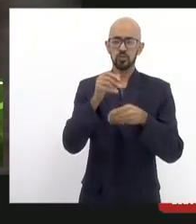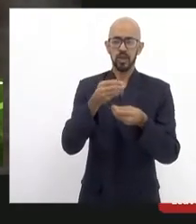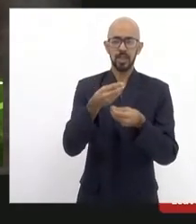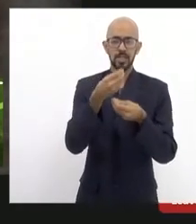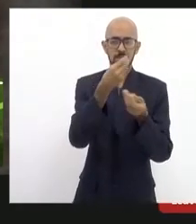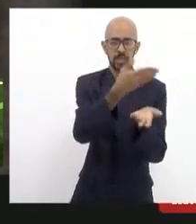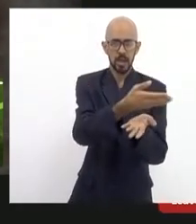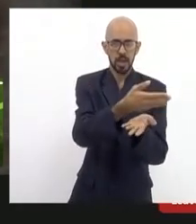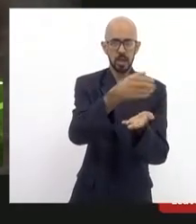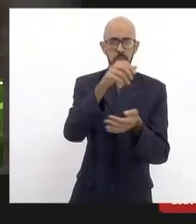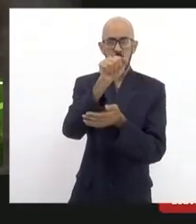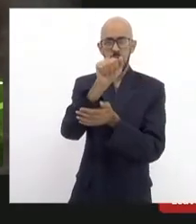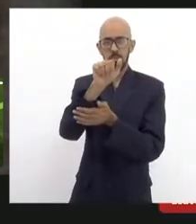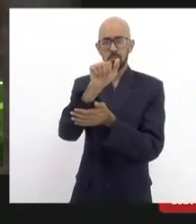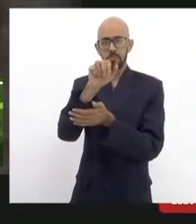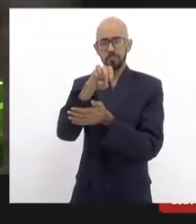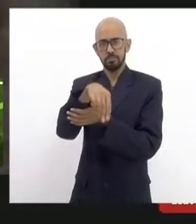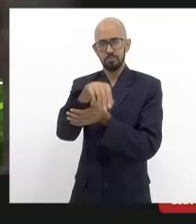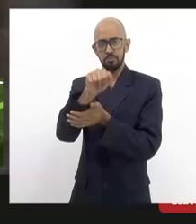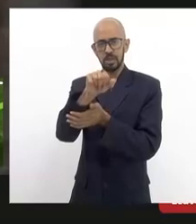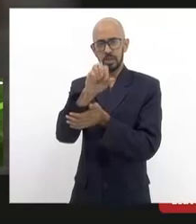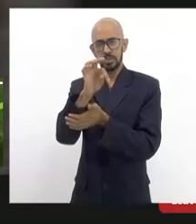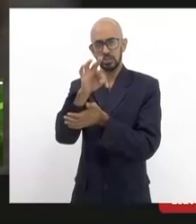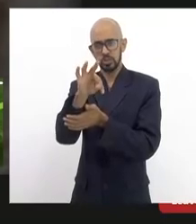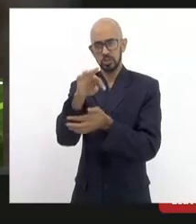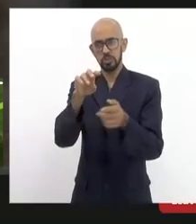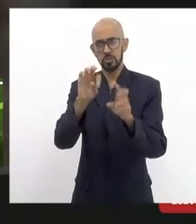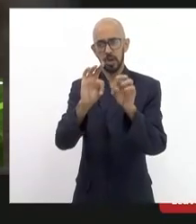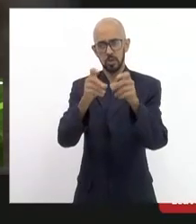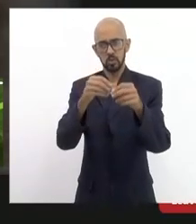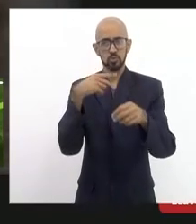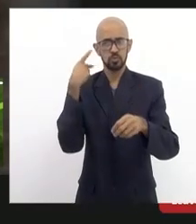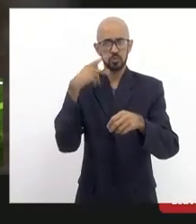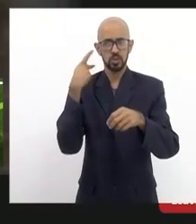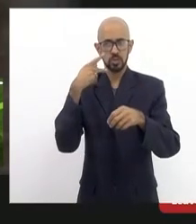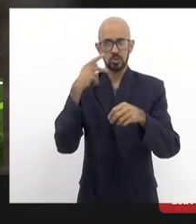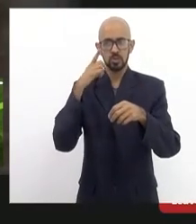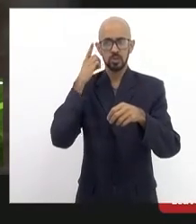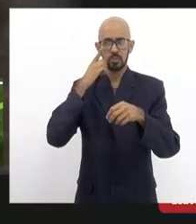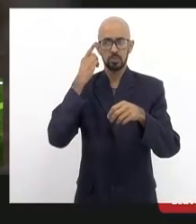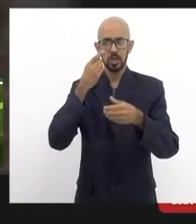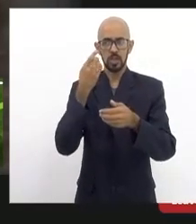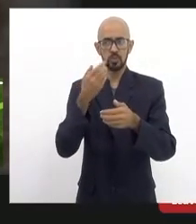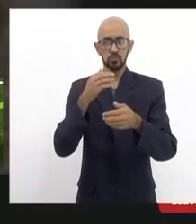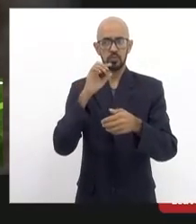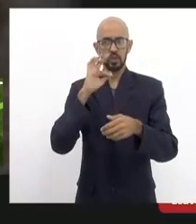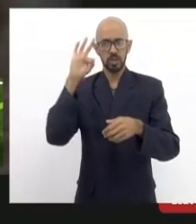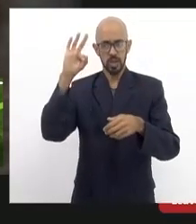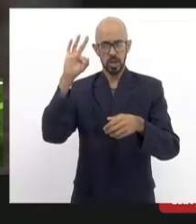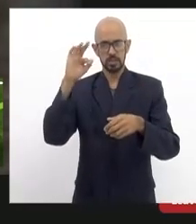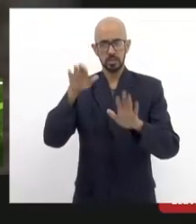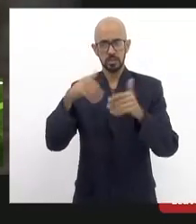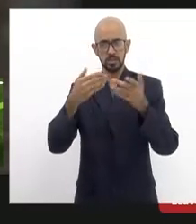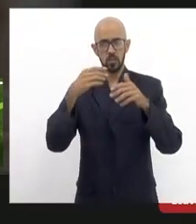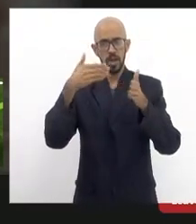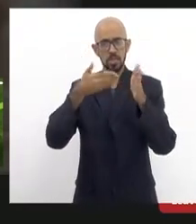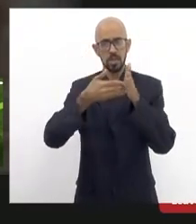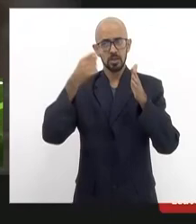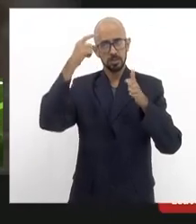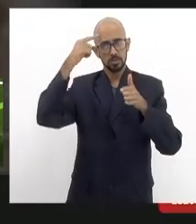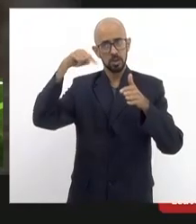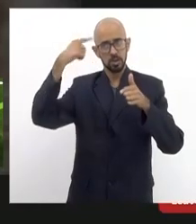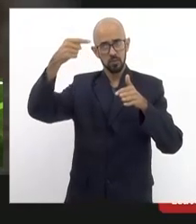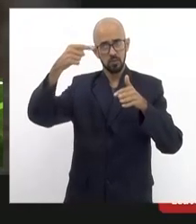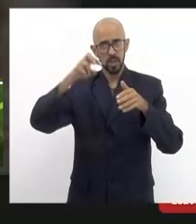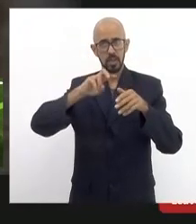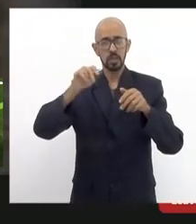para a Amaste os vereadores que participaram dos deputados federais então no máximo na semana que vem além de estar registrado ao